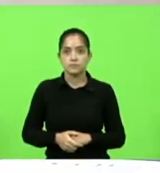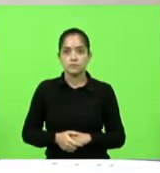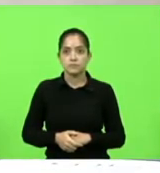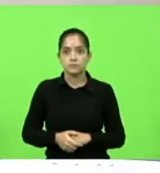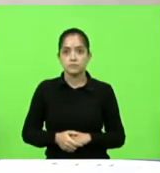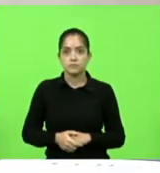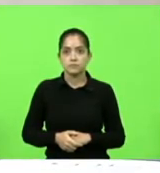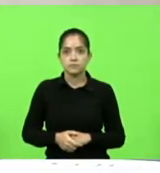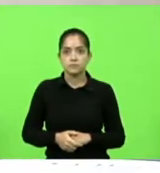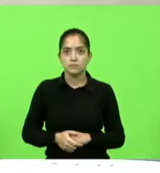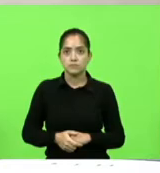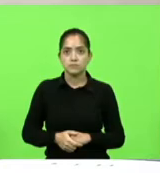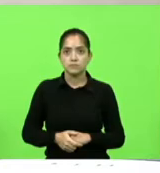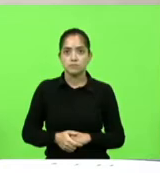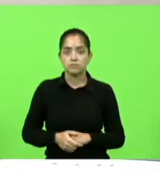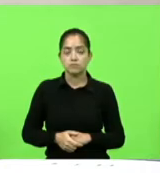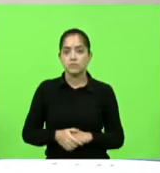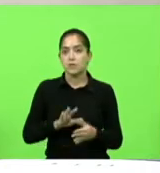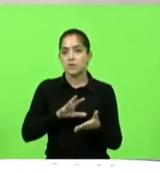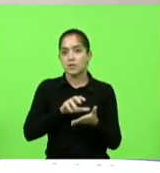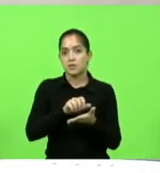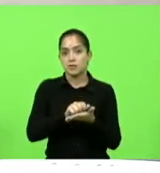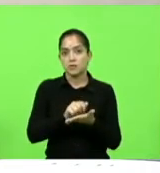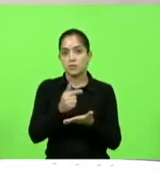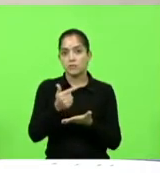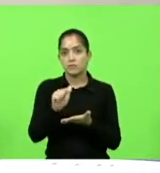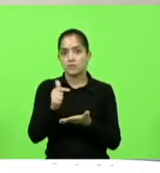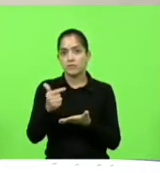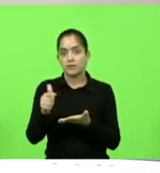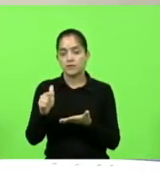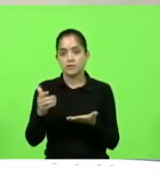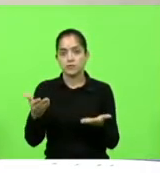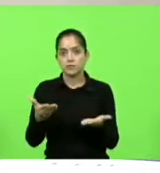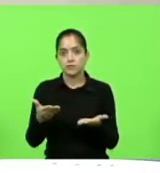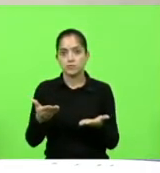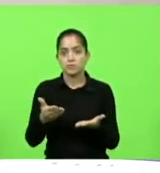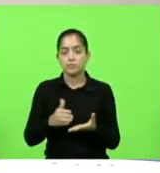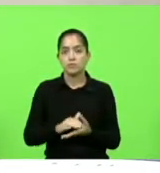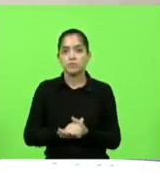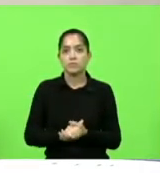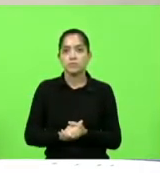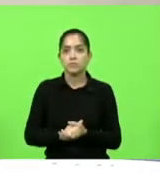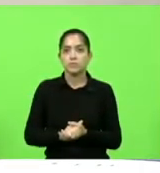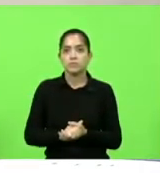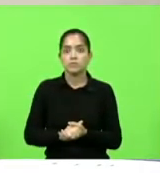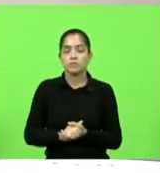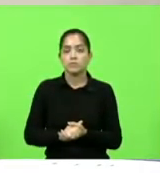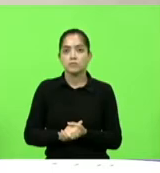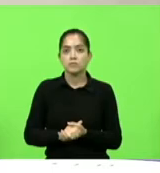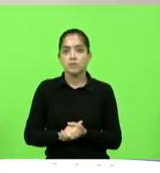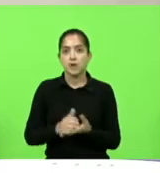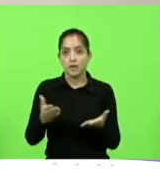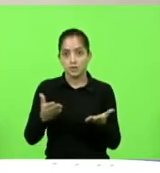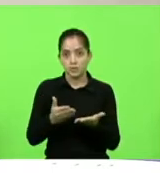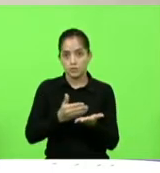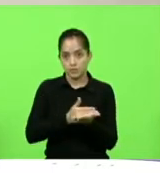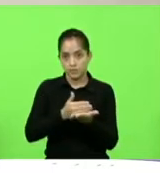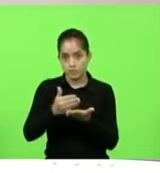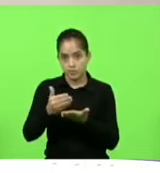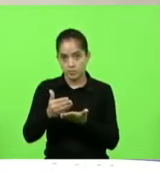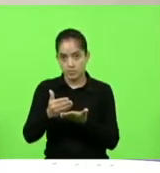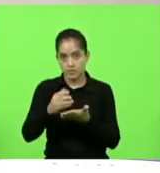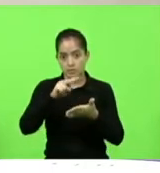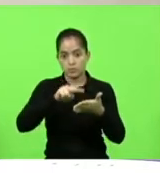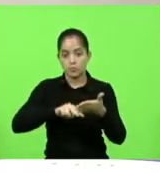Não havendo oradores inscritos, farei a leitura de um